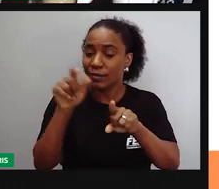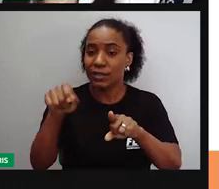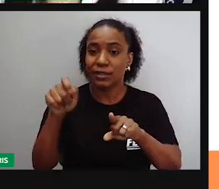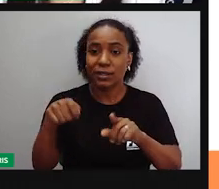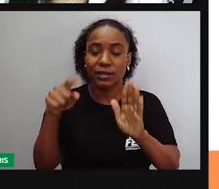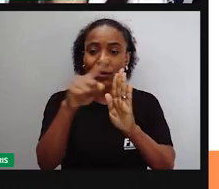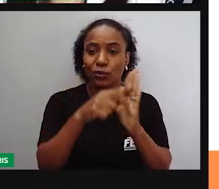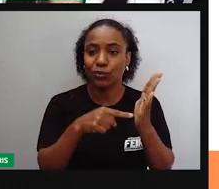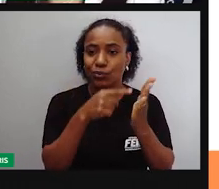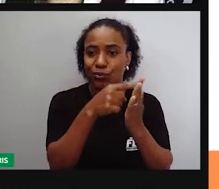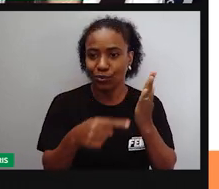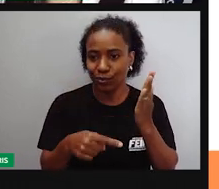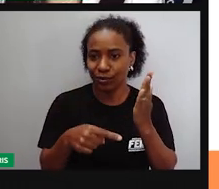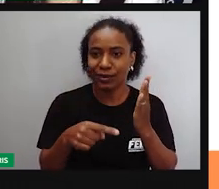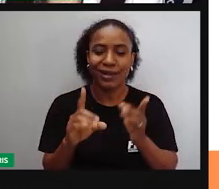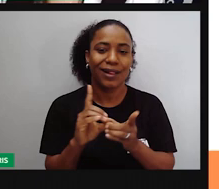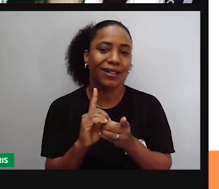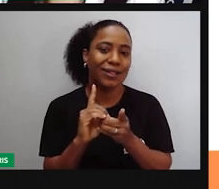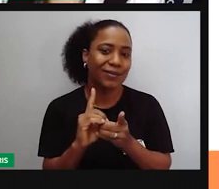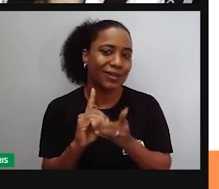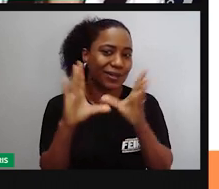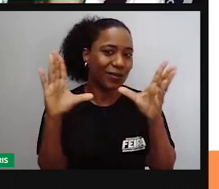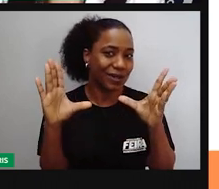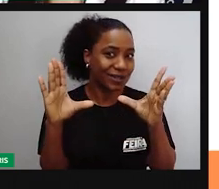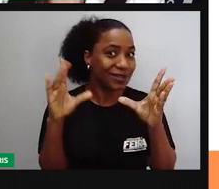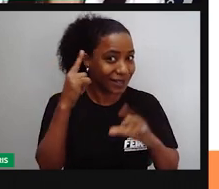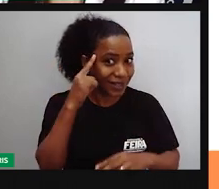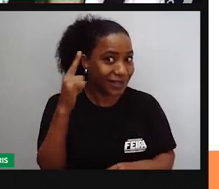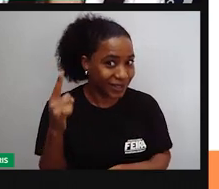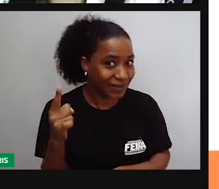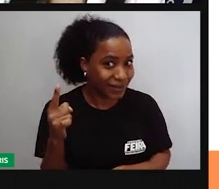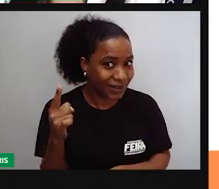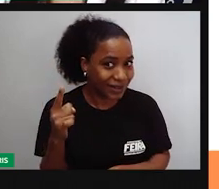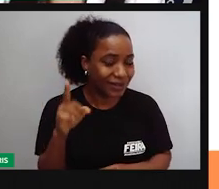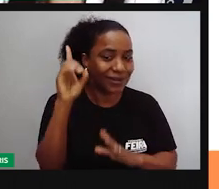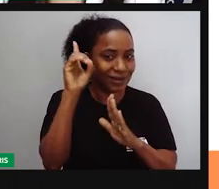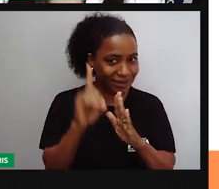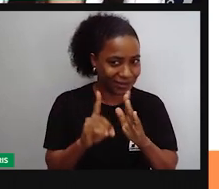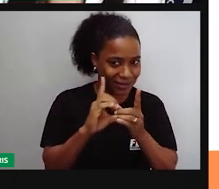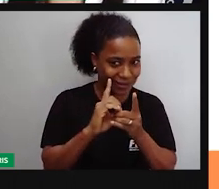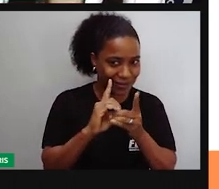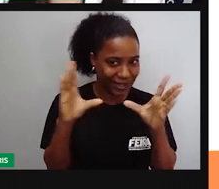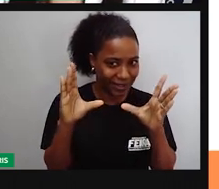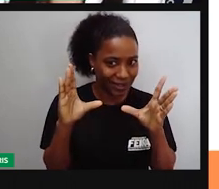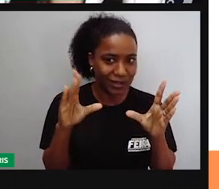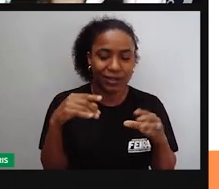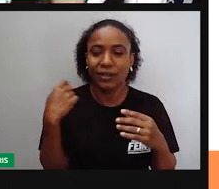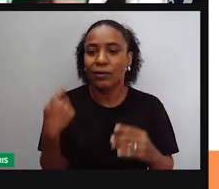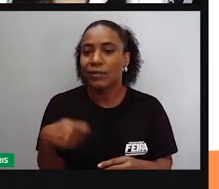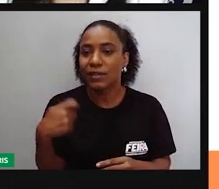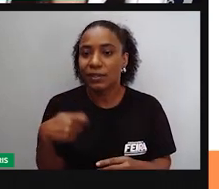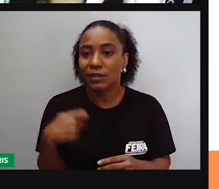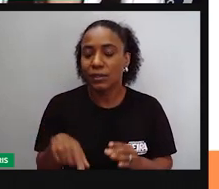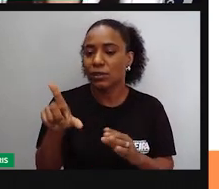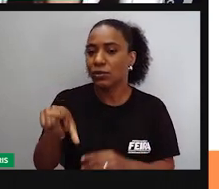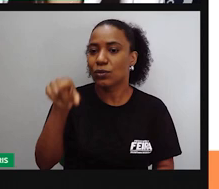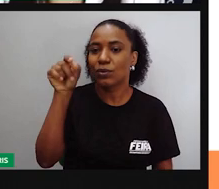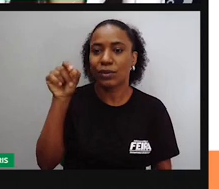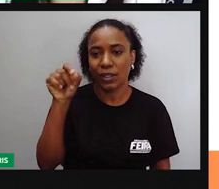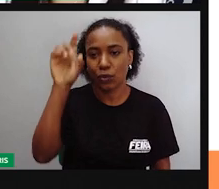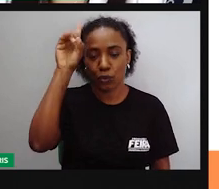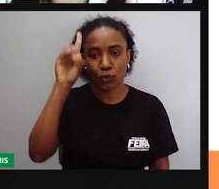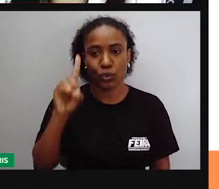está falando de democracia e a gente vê a importância, né? Da democracia quando a gente vê a sua definição.